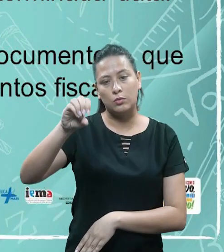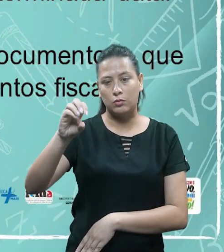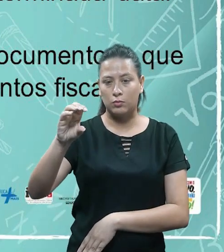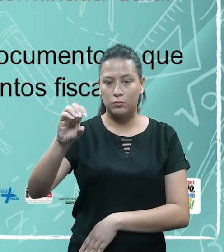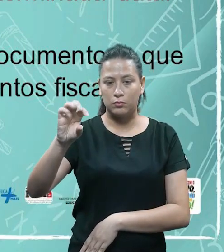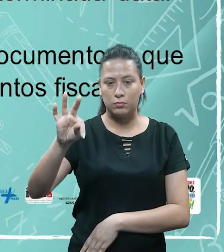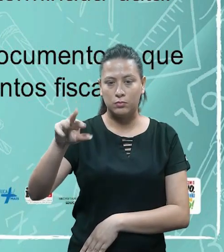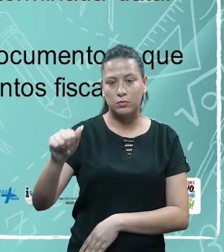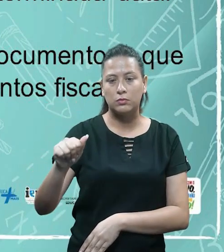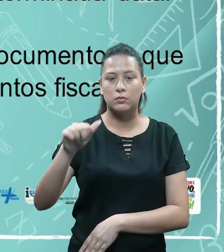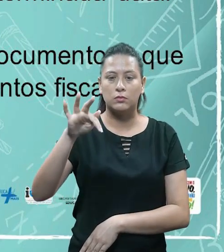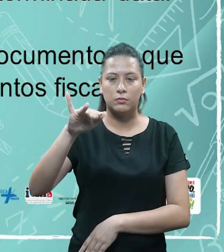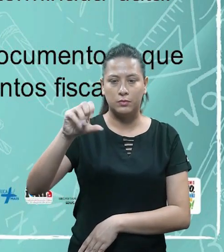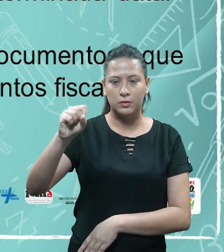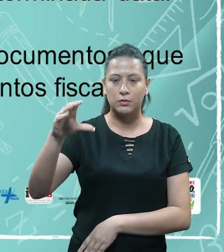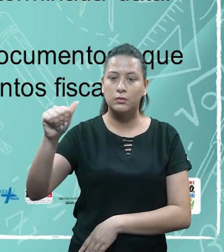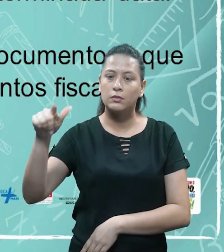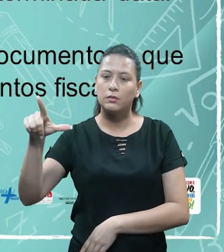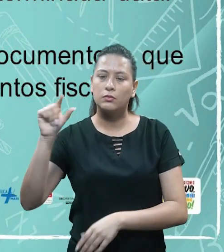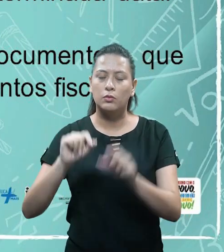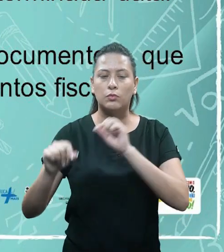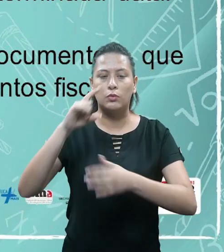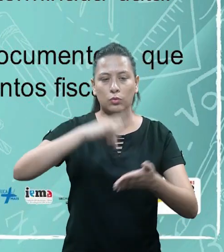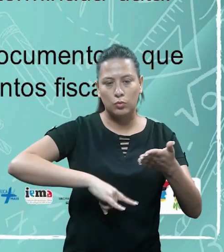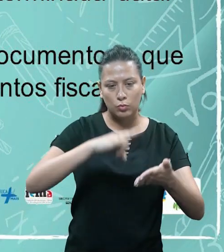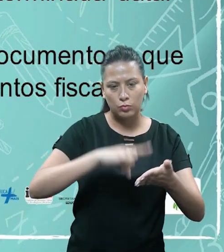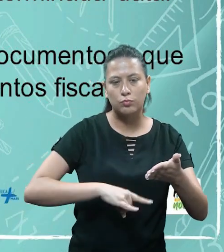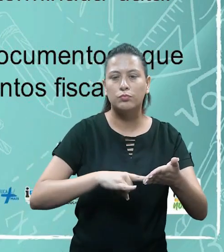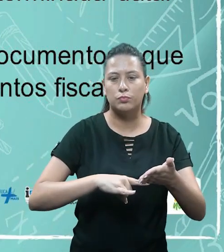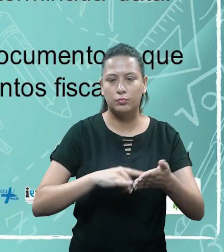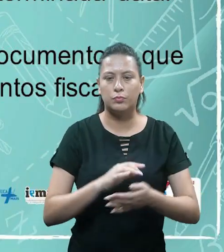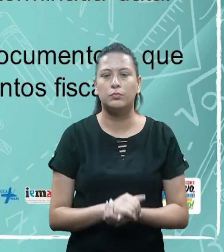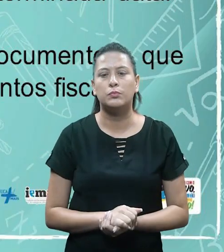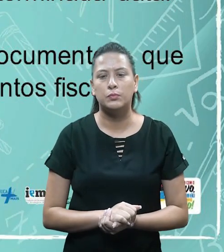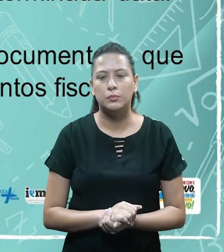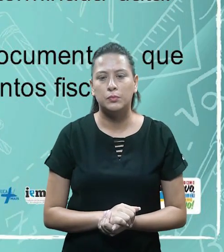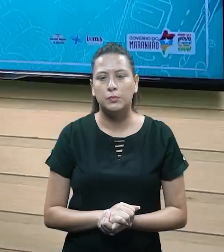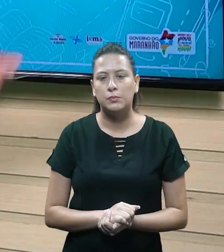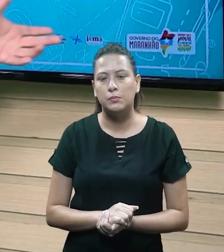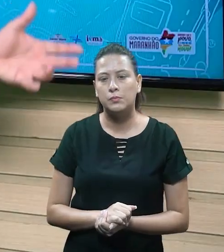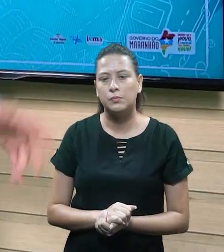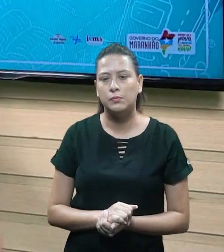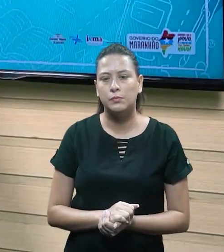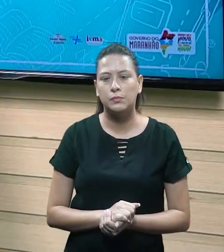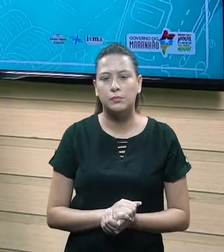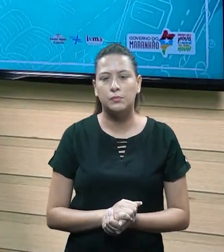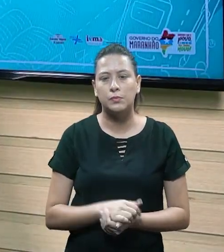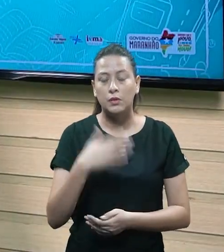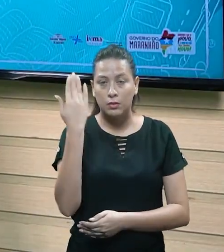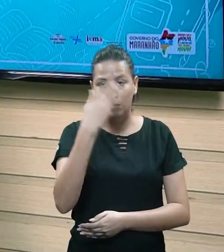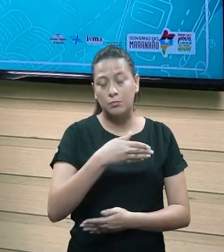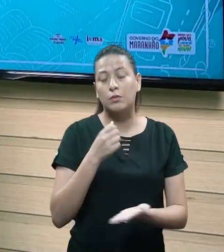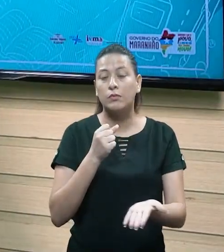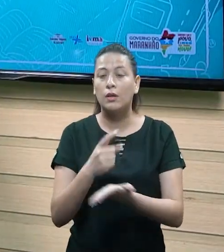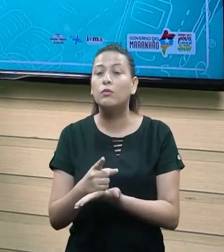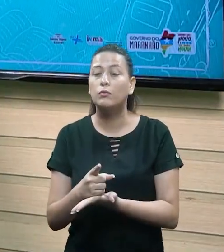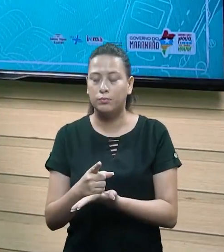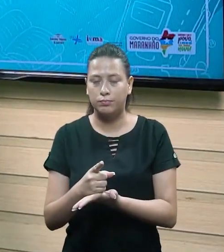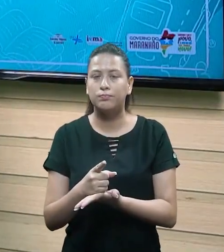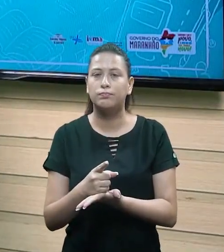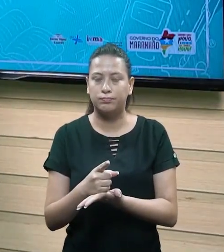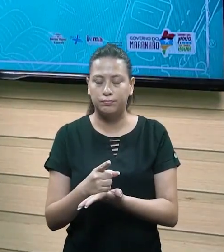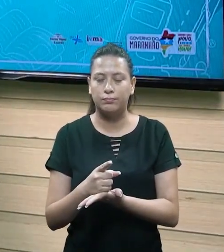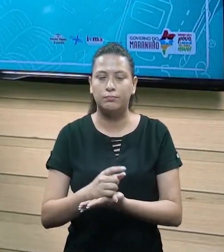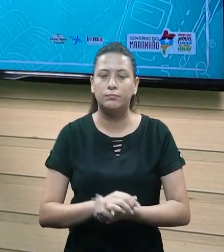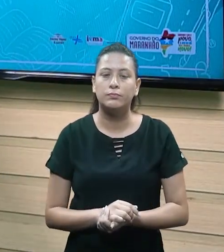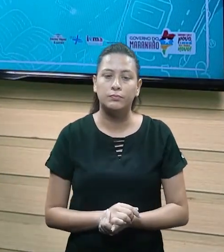diz o que, ó? São documentos que formalizam a operação de compra, sendo documentos fiscais, tá? São documentos de fiscalização, beleza? São aqueles documentos que são